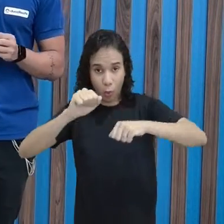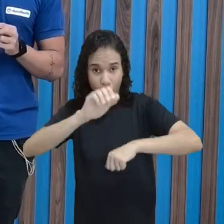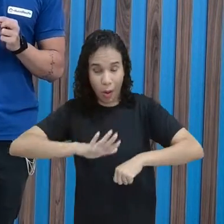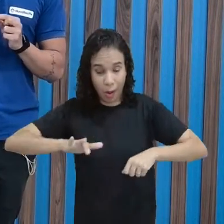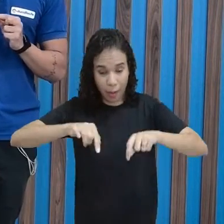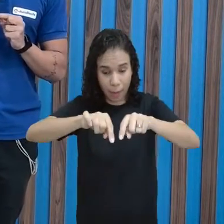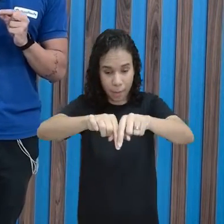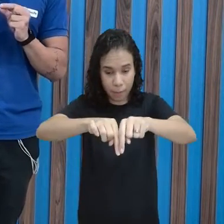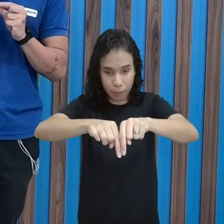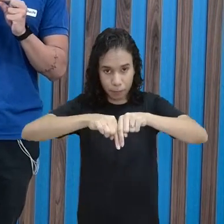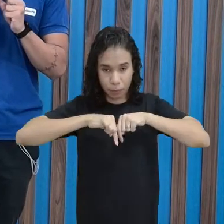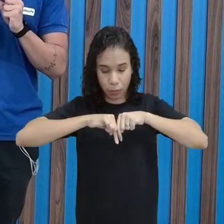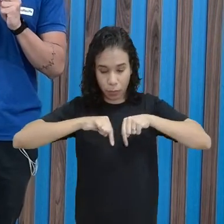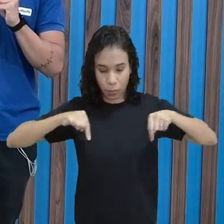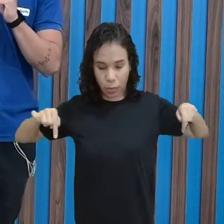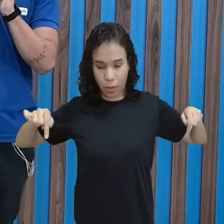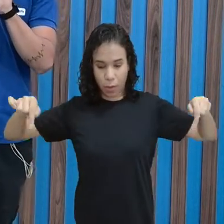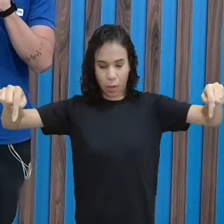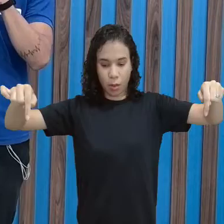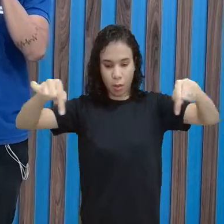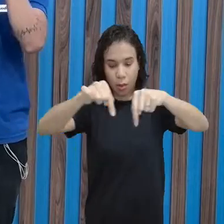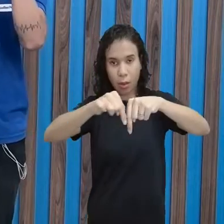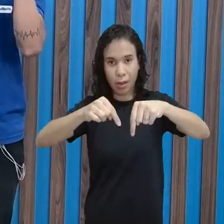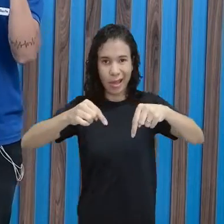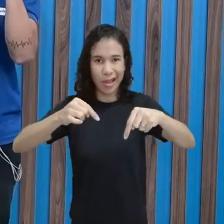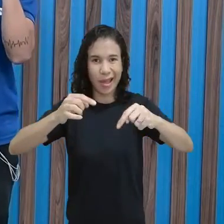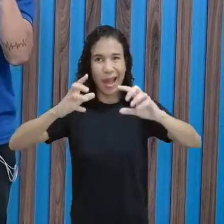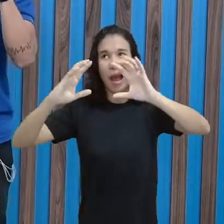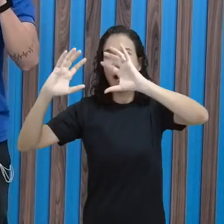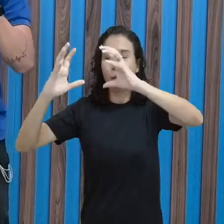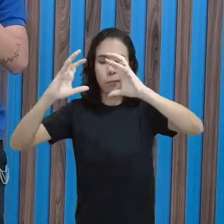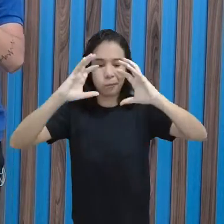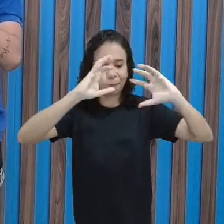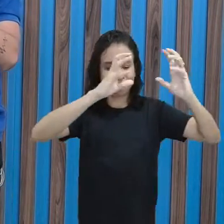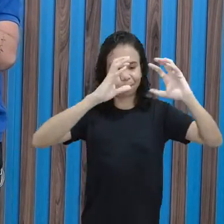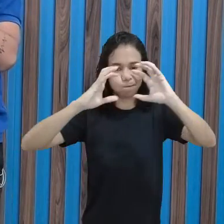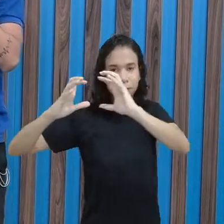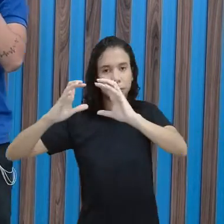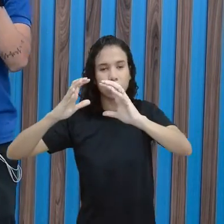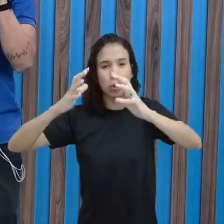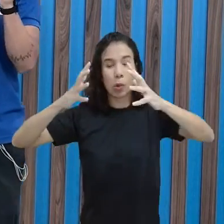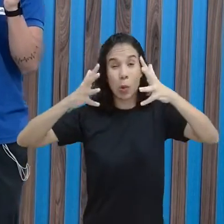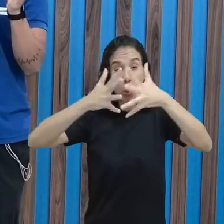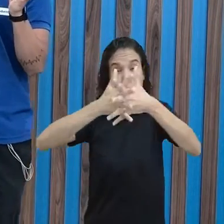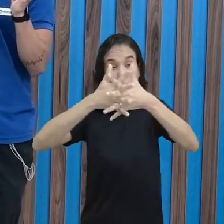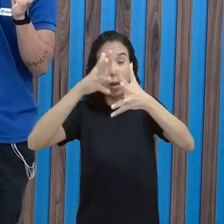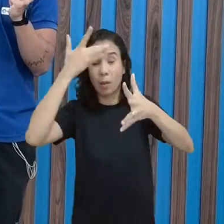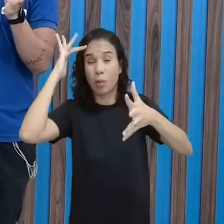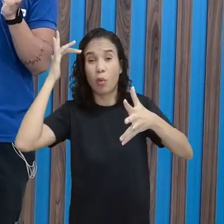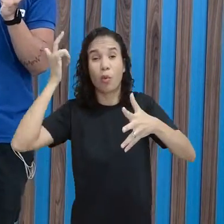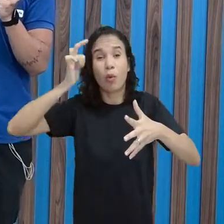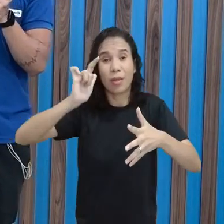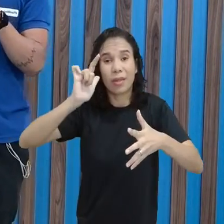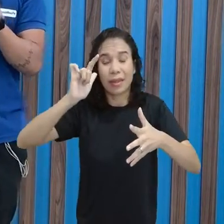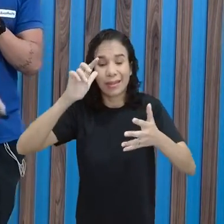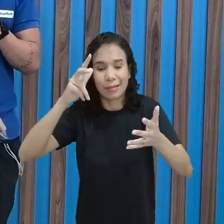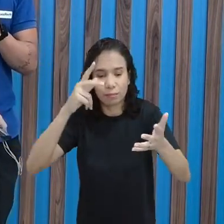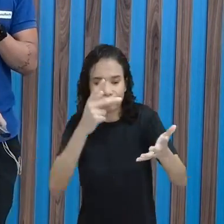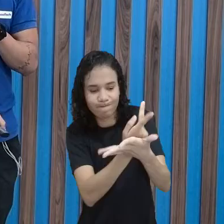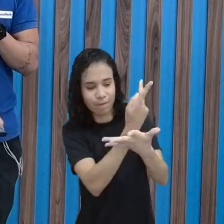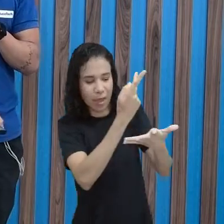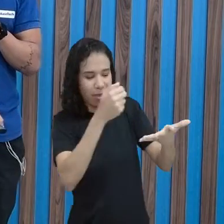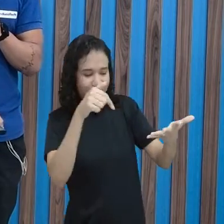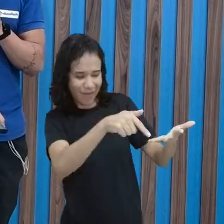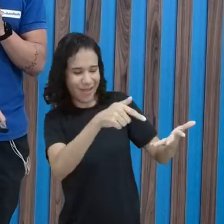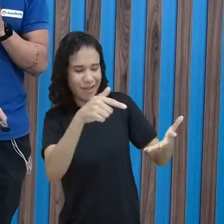Porque a bola tá lá num lance tão complicado, né? Pra o adversário conseguir pegar, que ele acaba cometendo